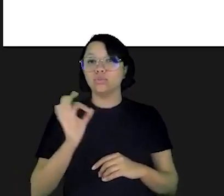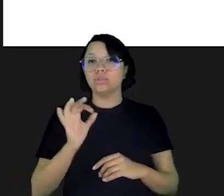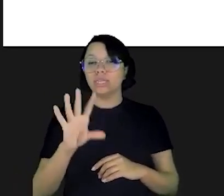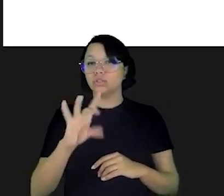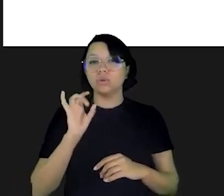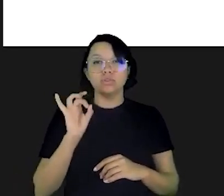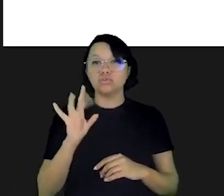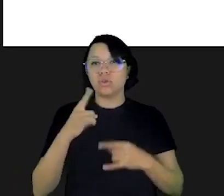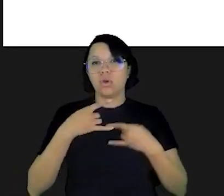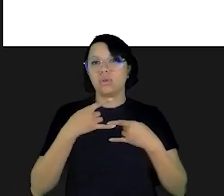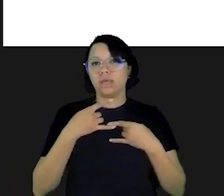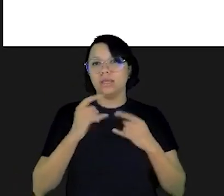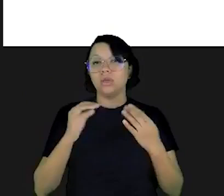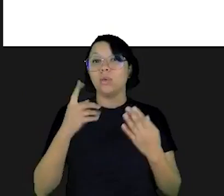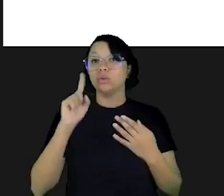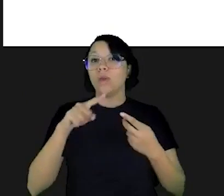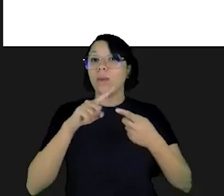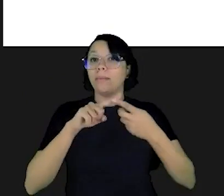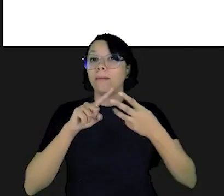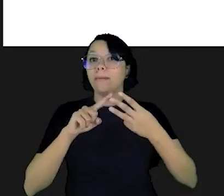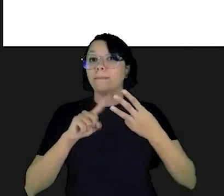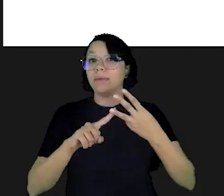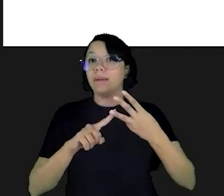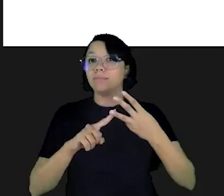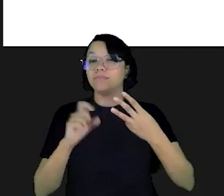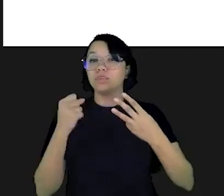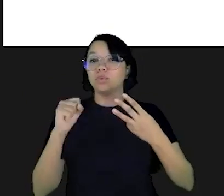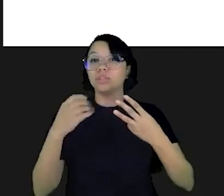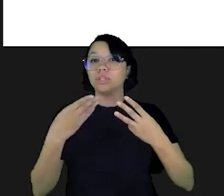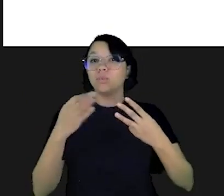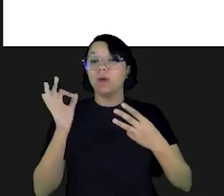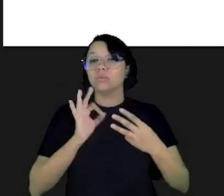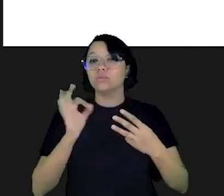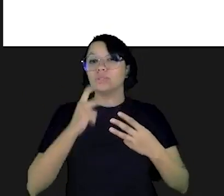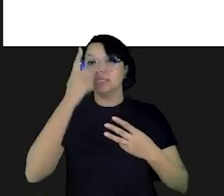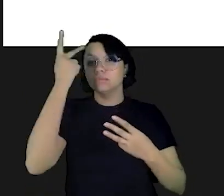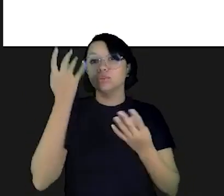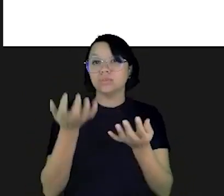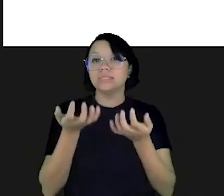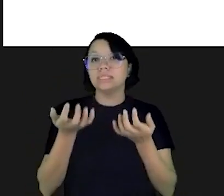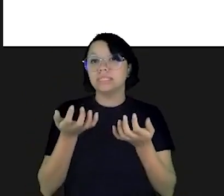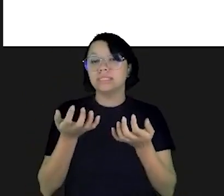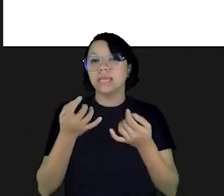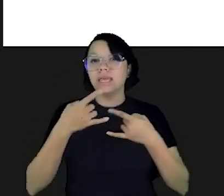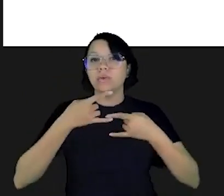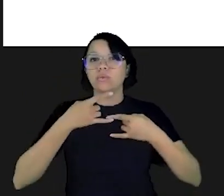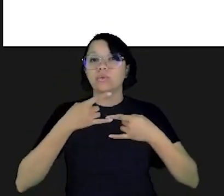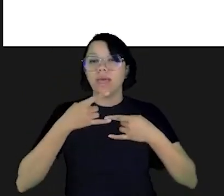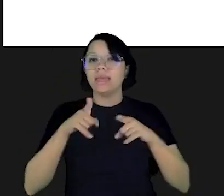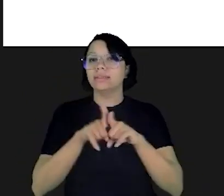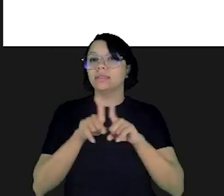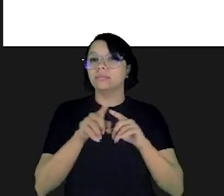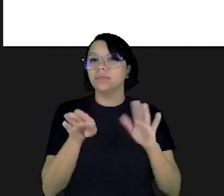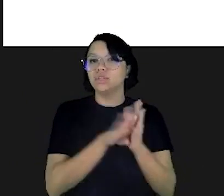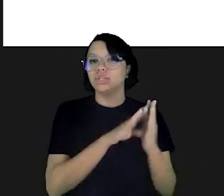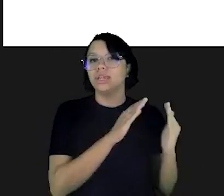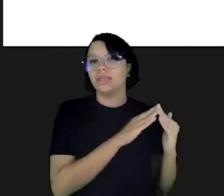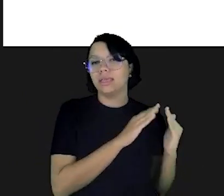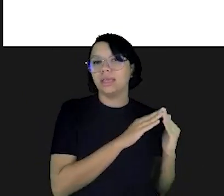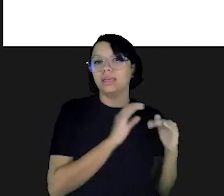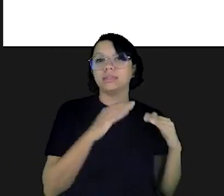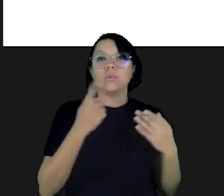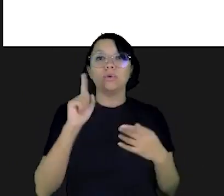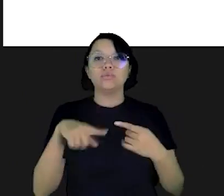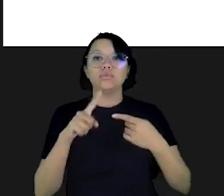68% preferiram só online quando eram três opções 84% das pessoas